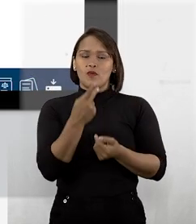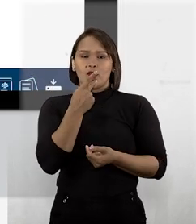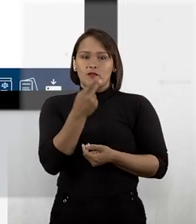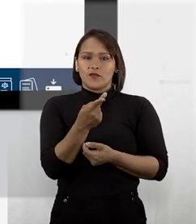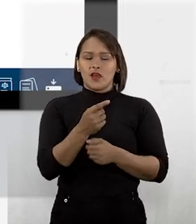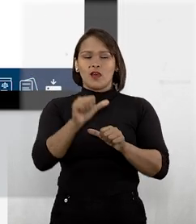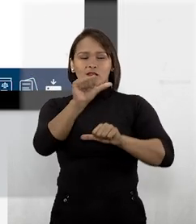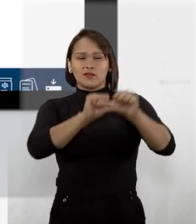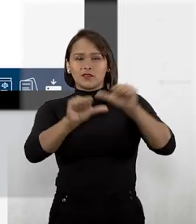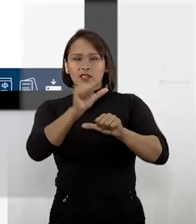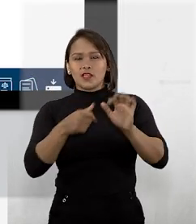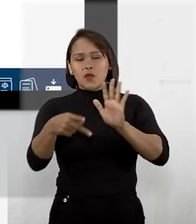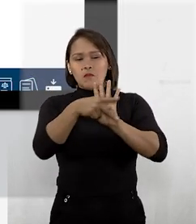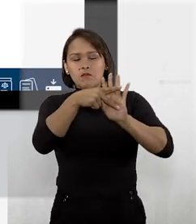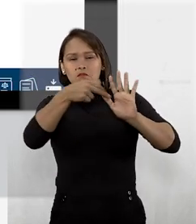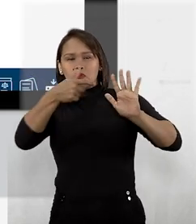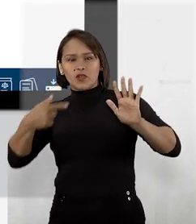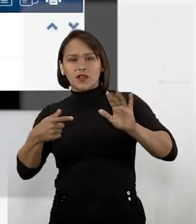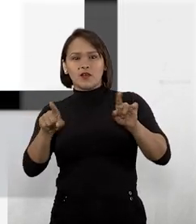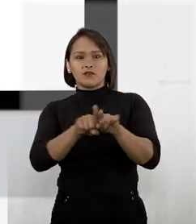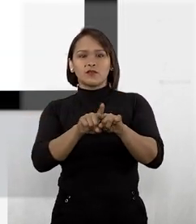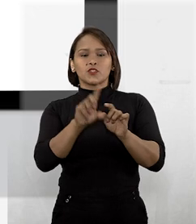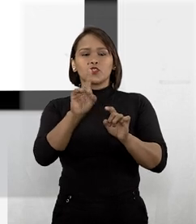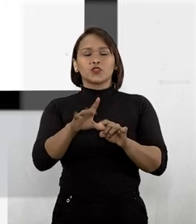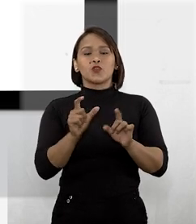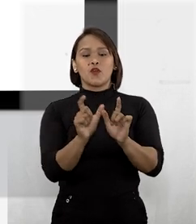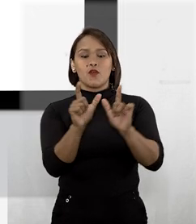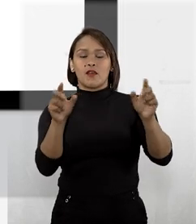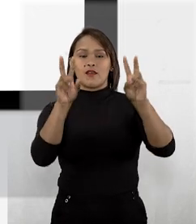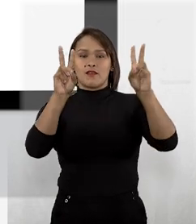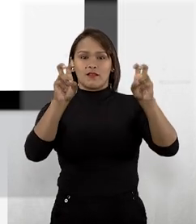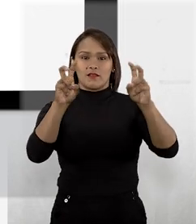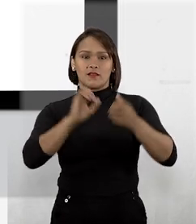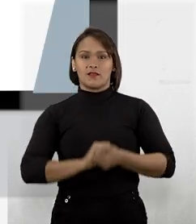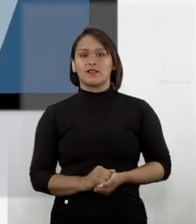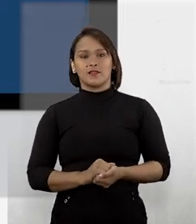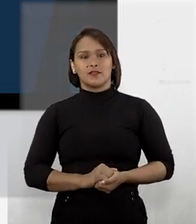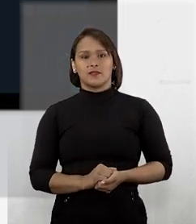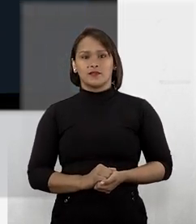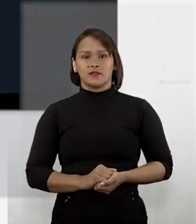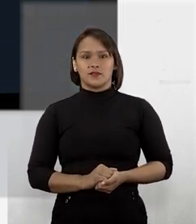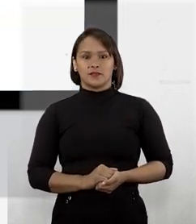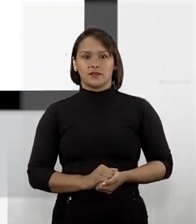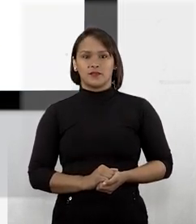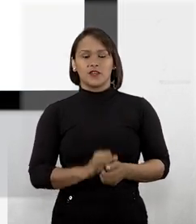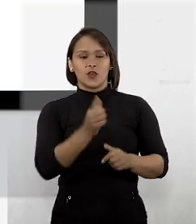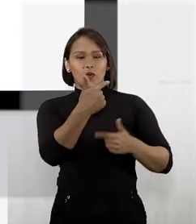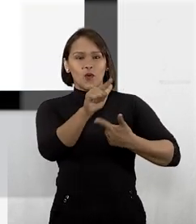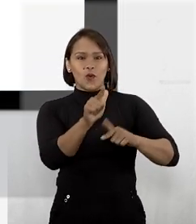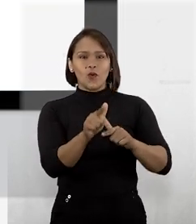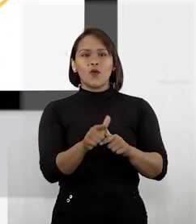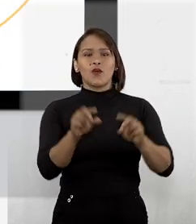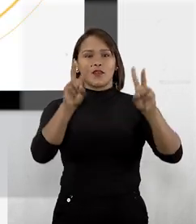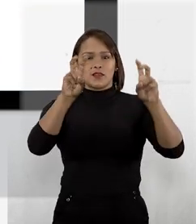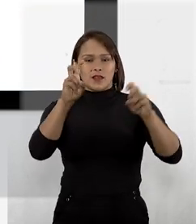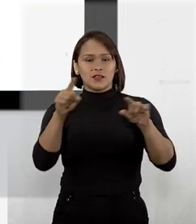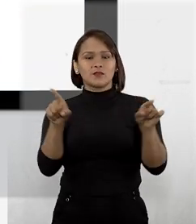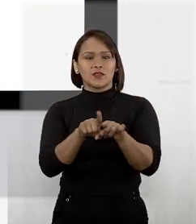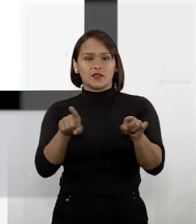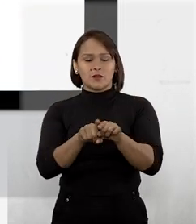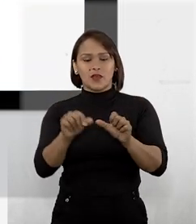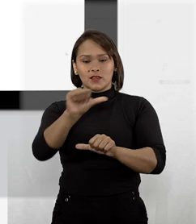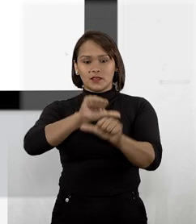sem variações de plural, basta colocar a expressão entre aspas. A outra função das aspas é